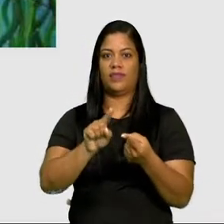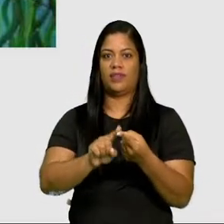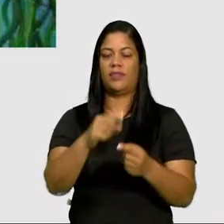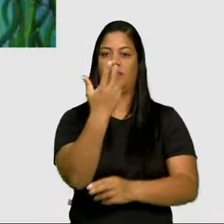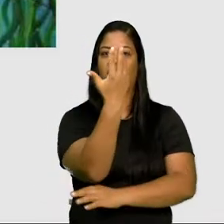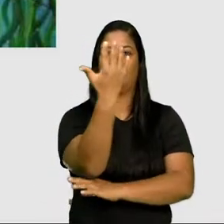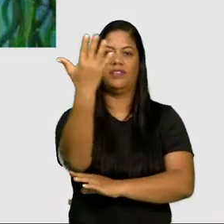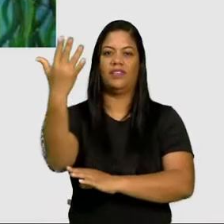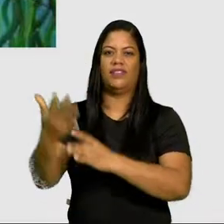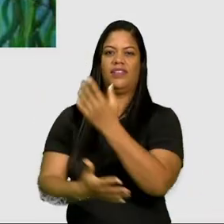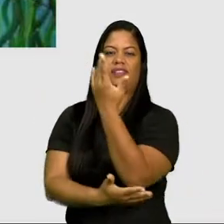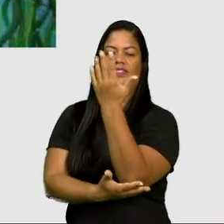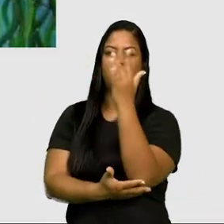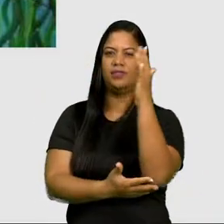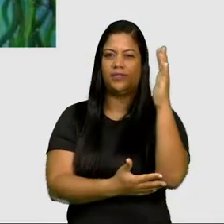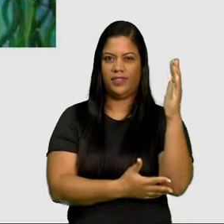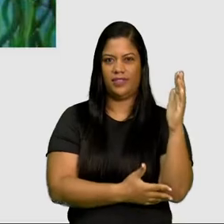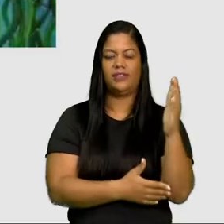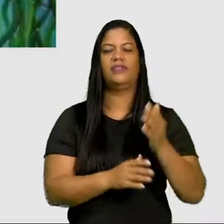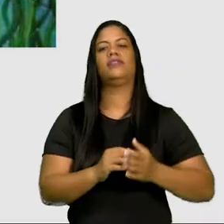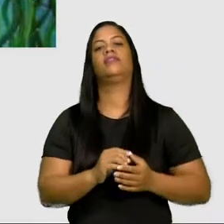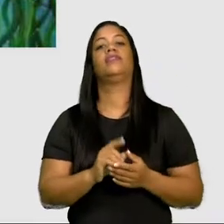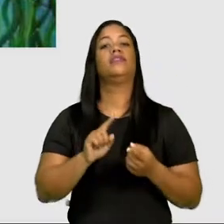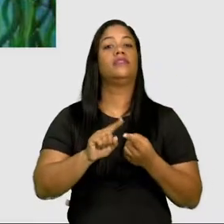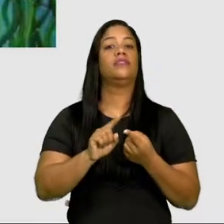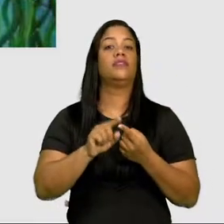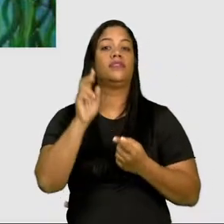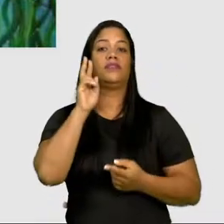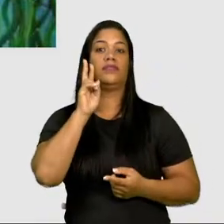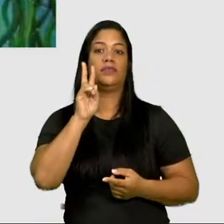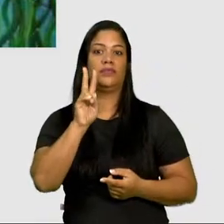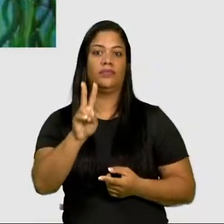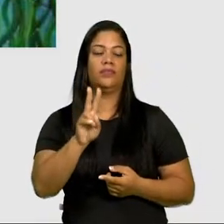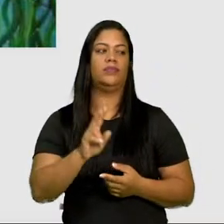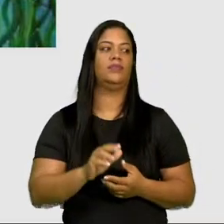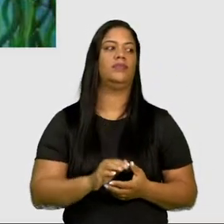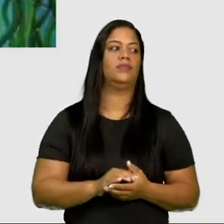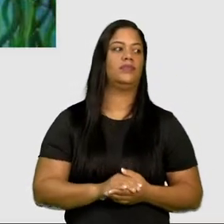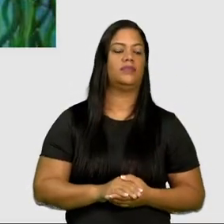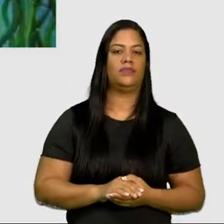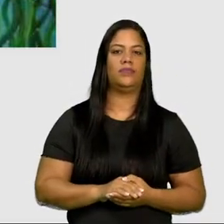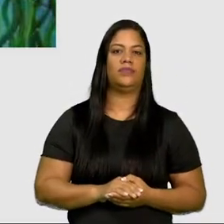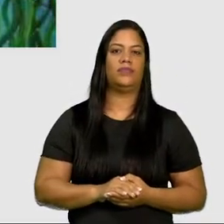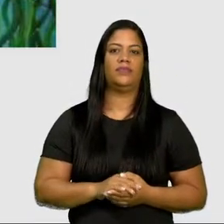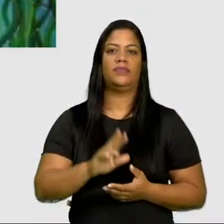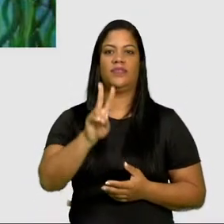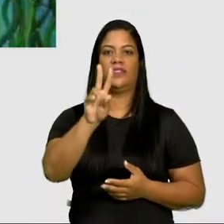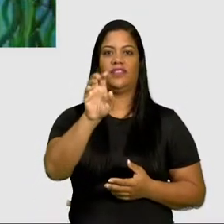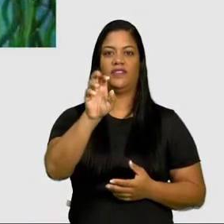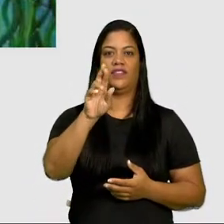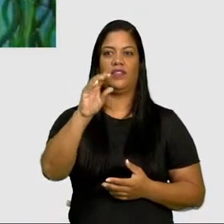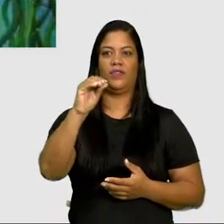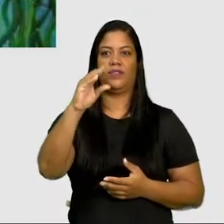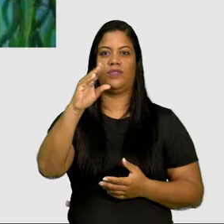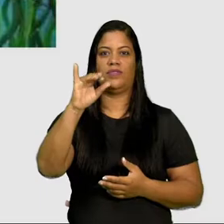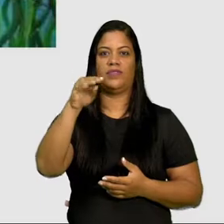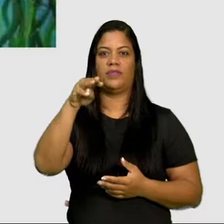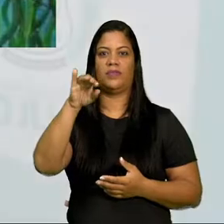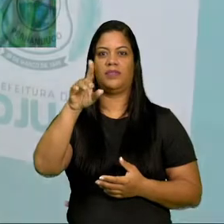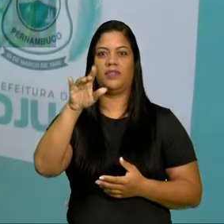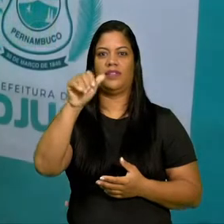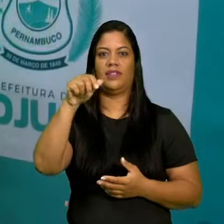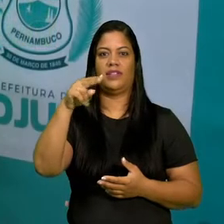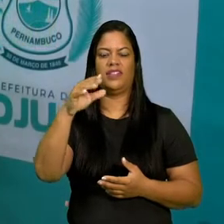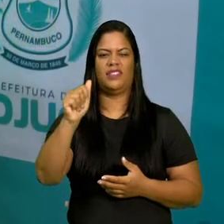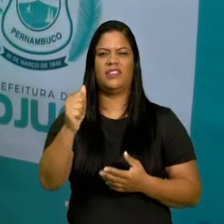natureza, um pouco de imitação. E a gente também vê verossimilhanças, coisas que é